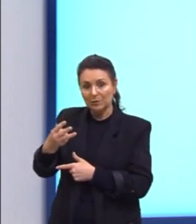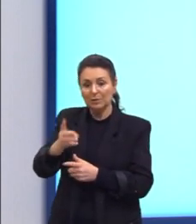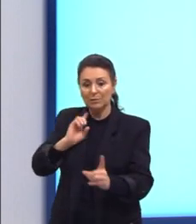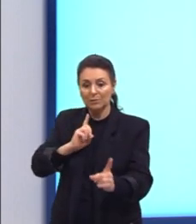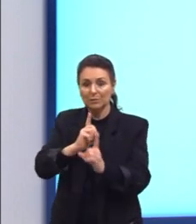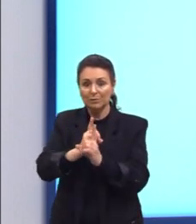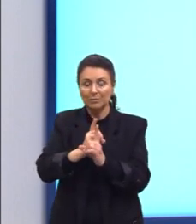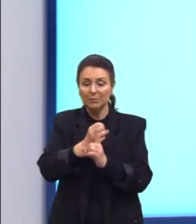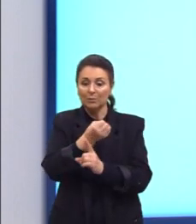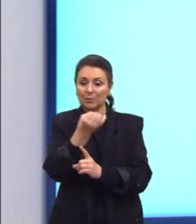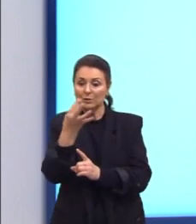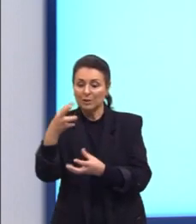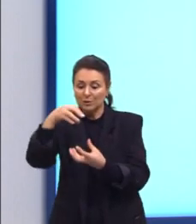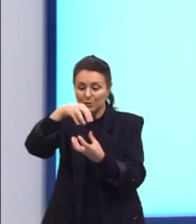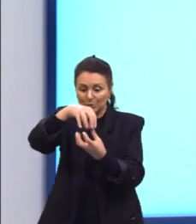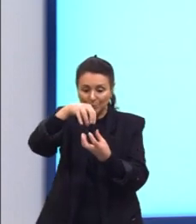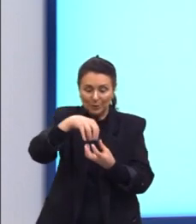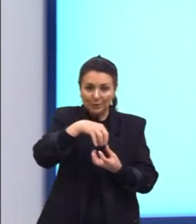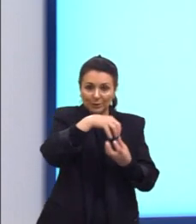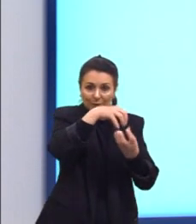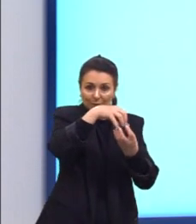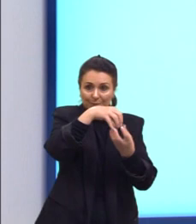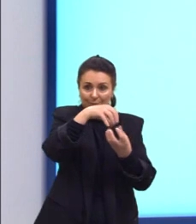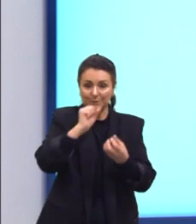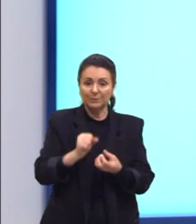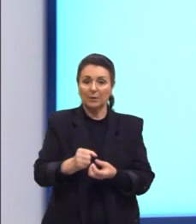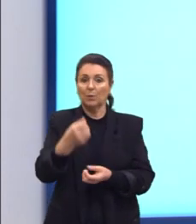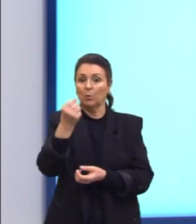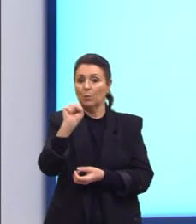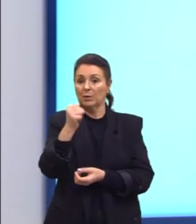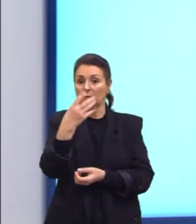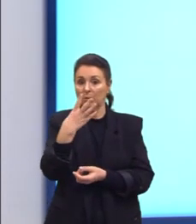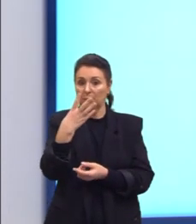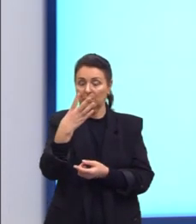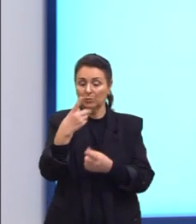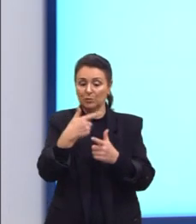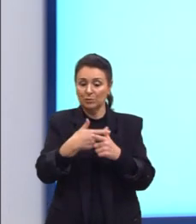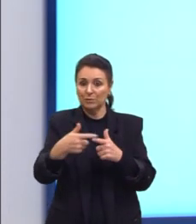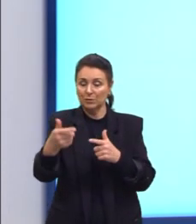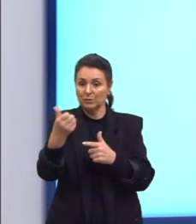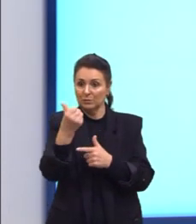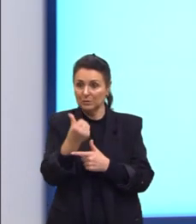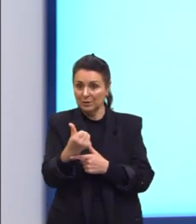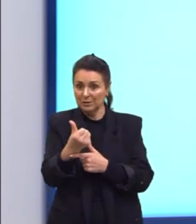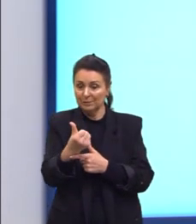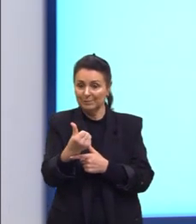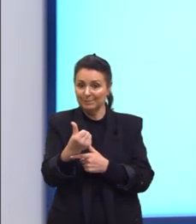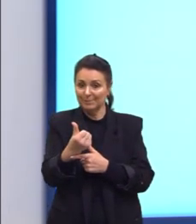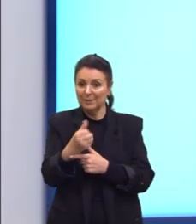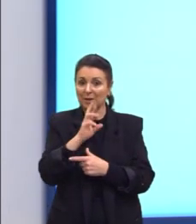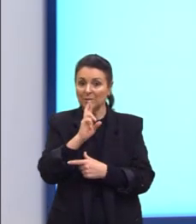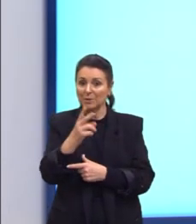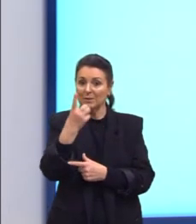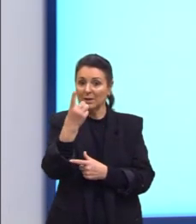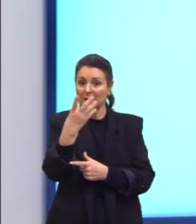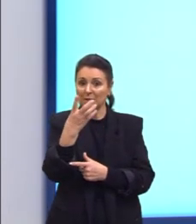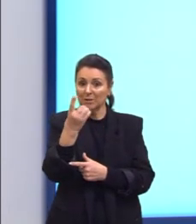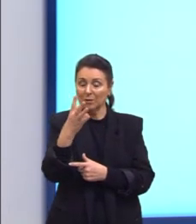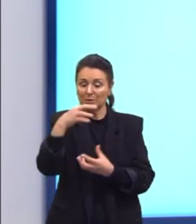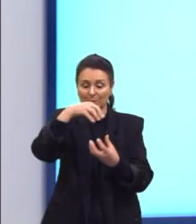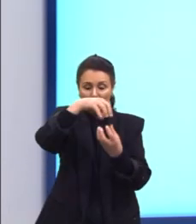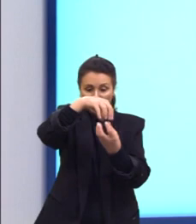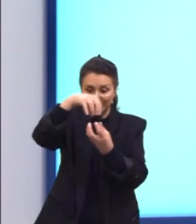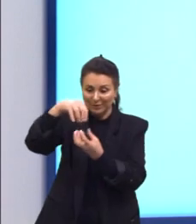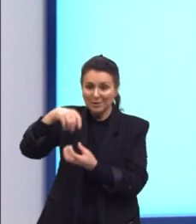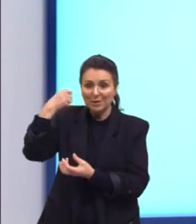de bolinhas. Então, dividindo 84 por 6, nós temos 14 bolinhas que